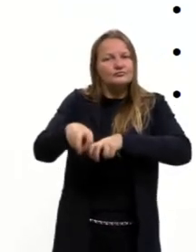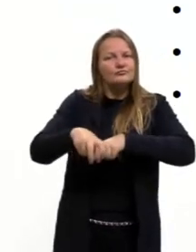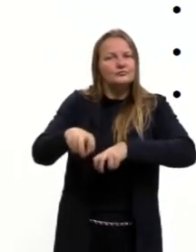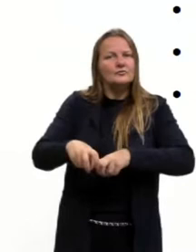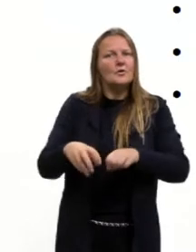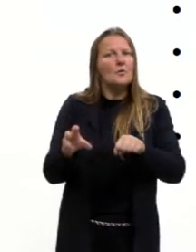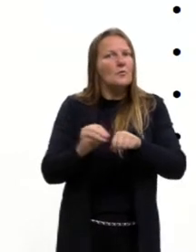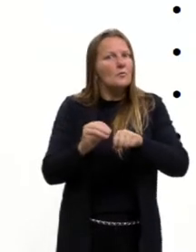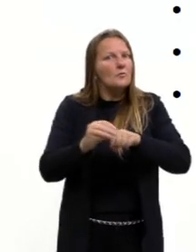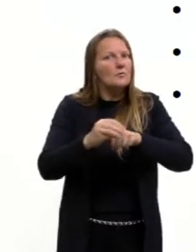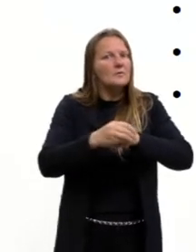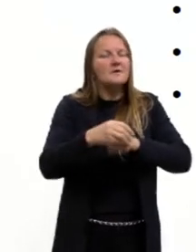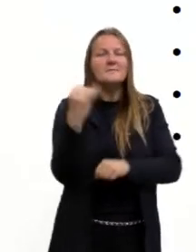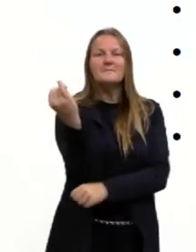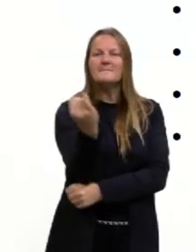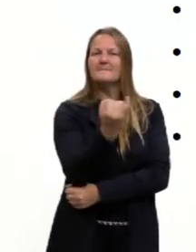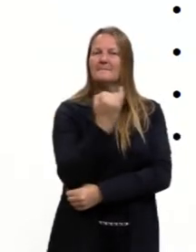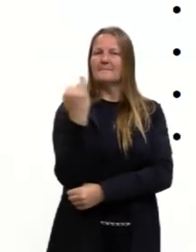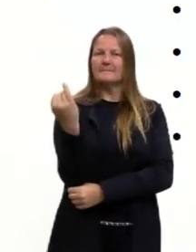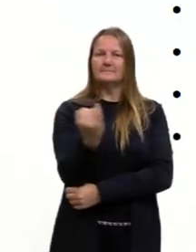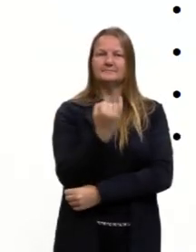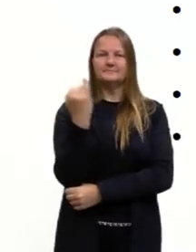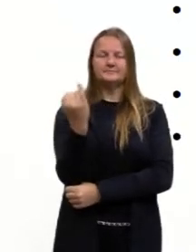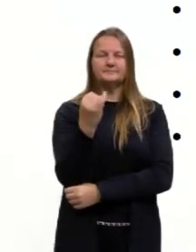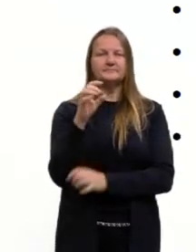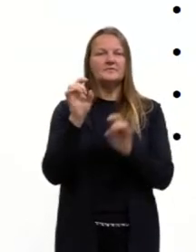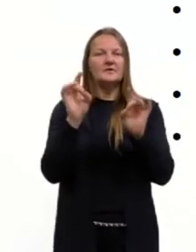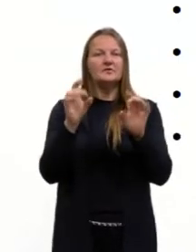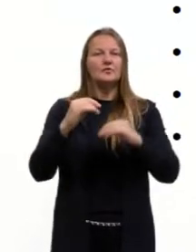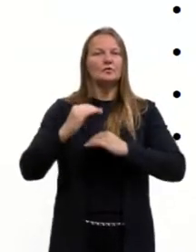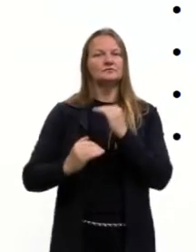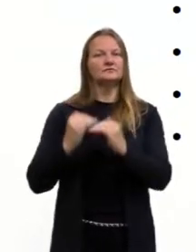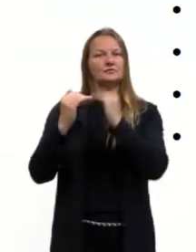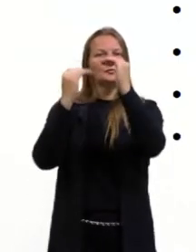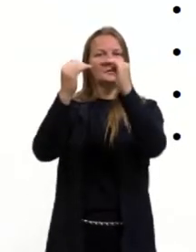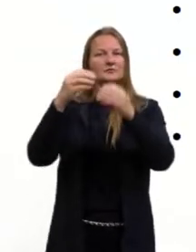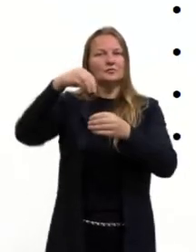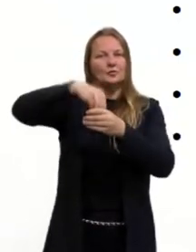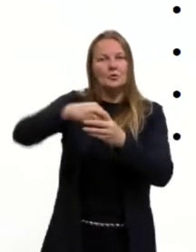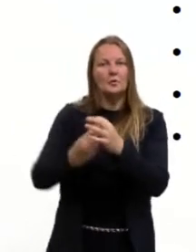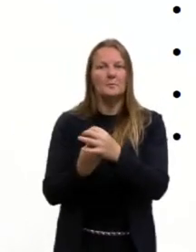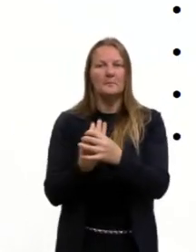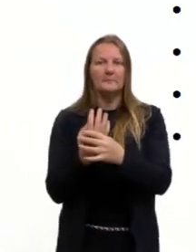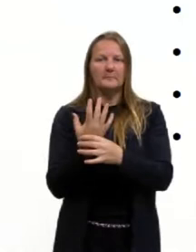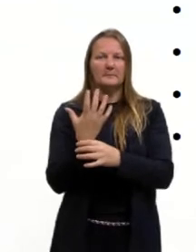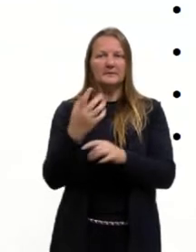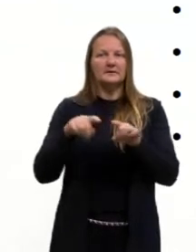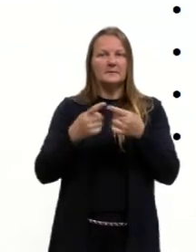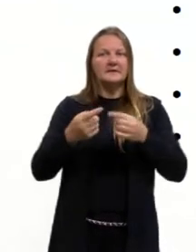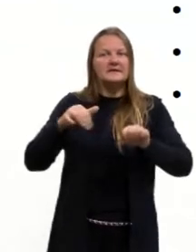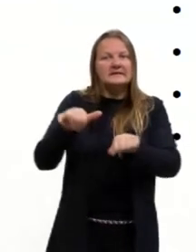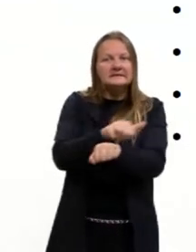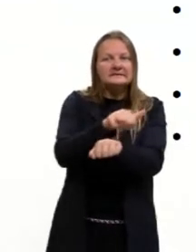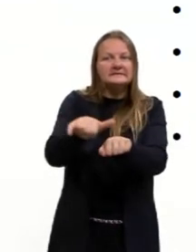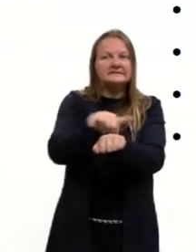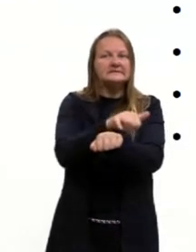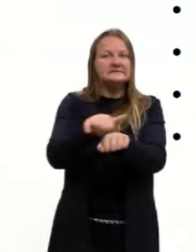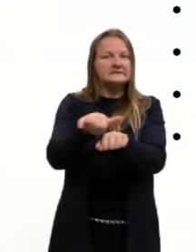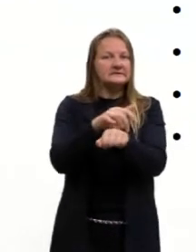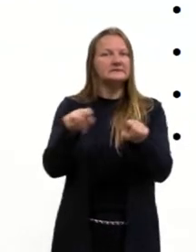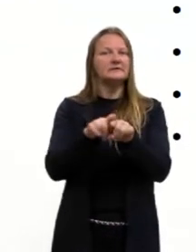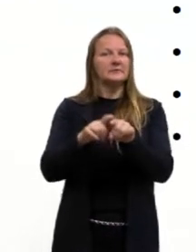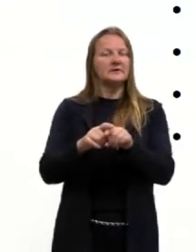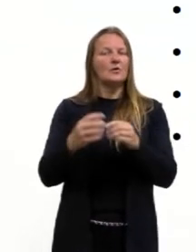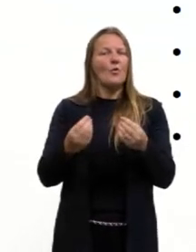importantíssimo? Não só do desenvolvimento das plantas, mas a questão das técnicas em torno disso.